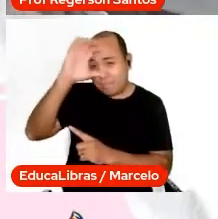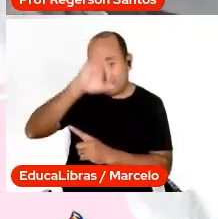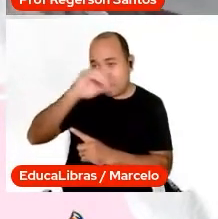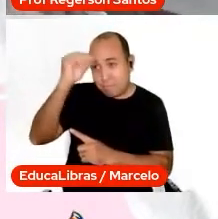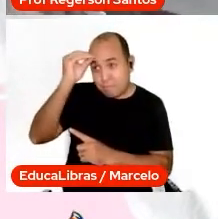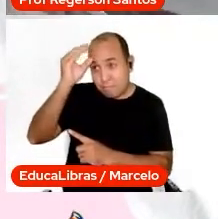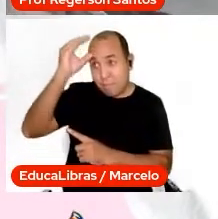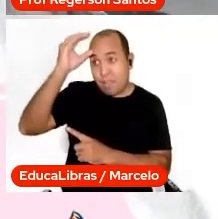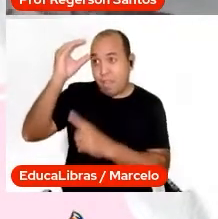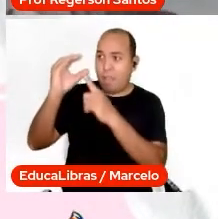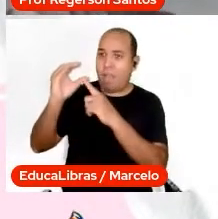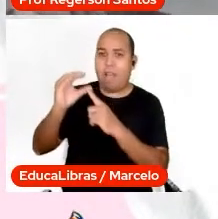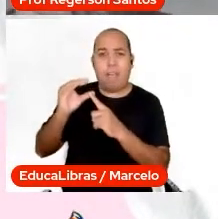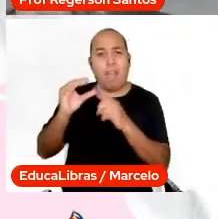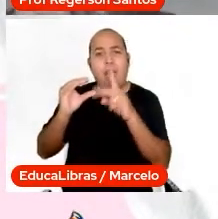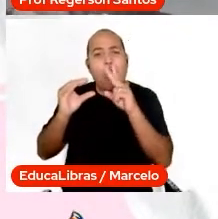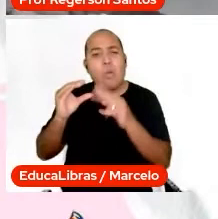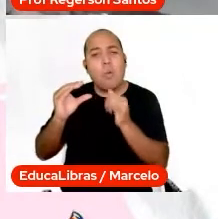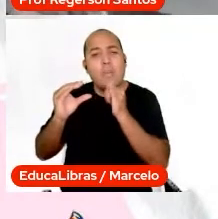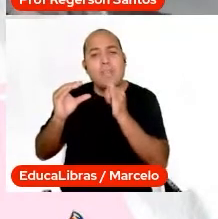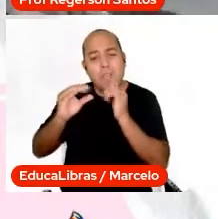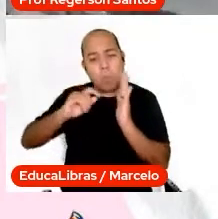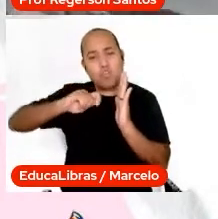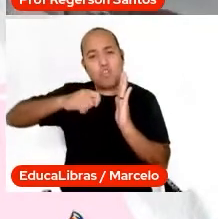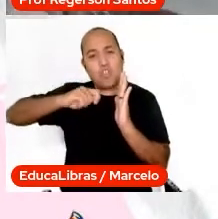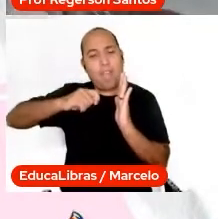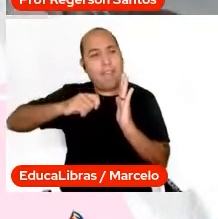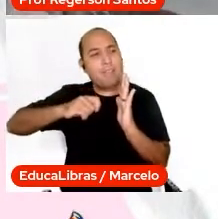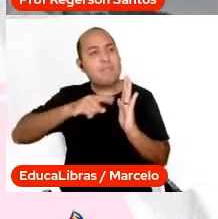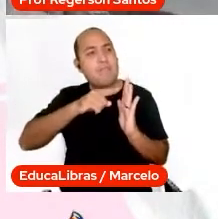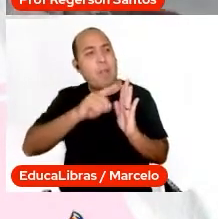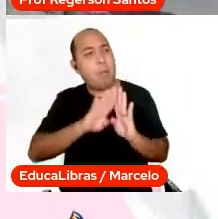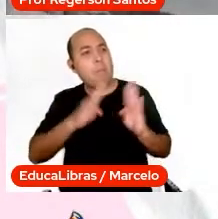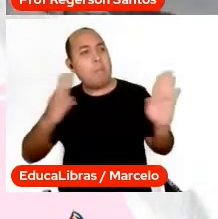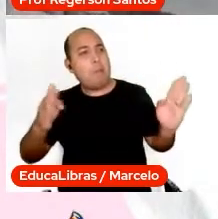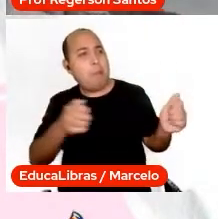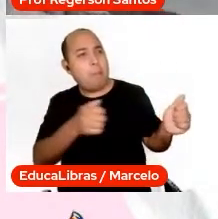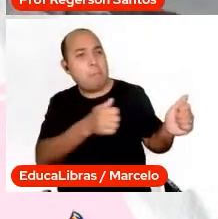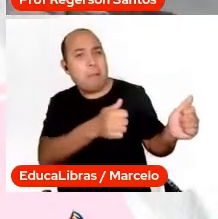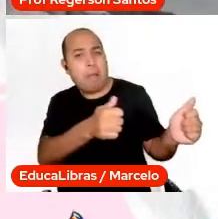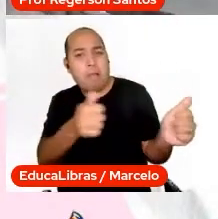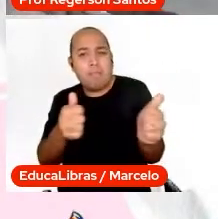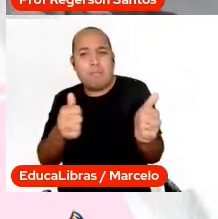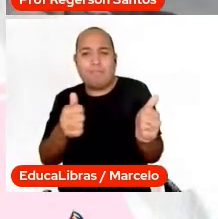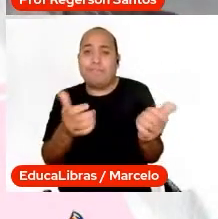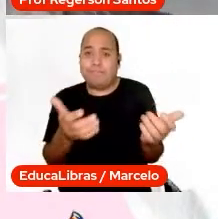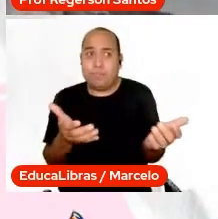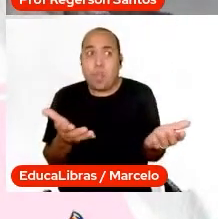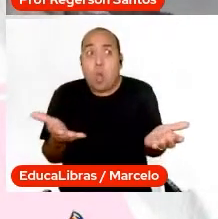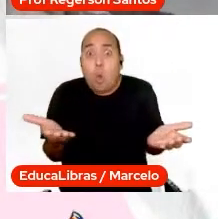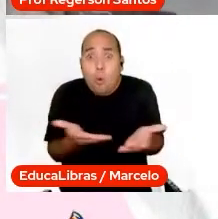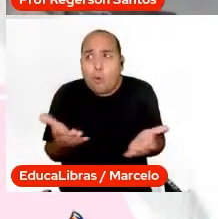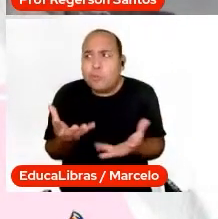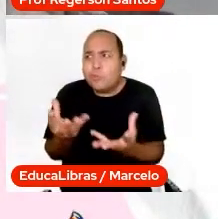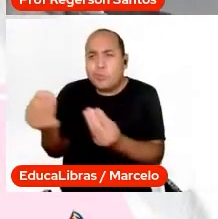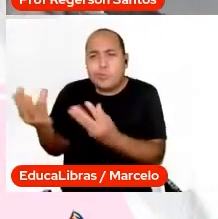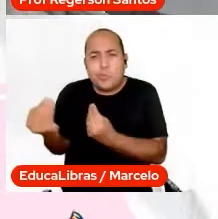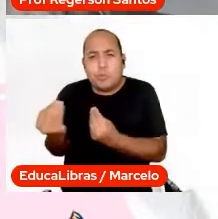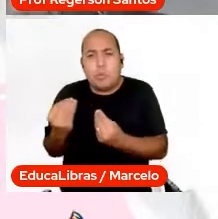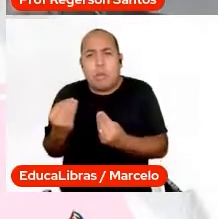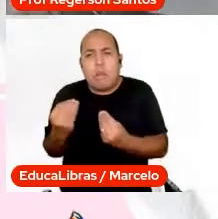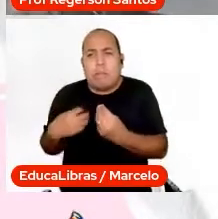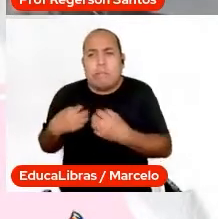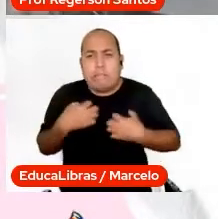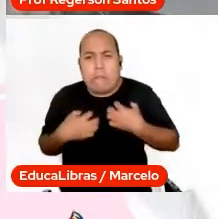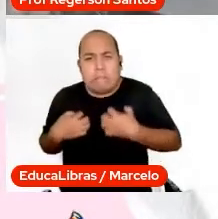quantidade muito grande de jovens nas escolas, aí, com crises de ansiedade, de depressão, problemas de relacionamento,